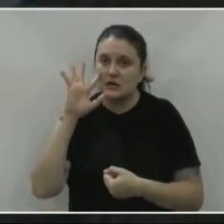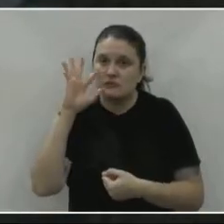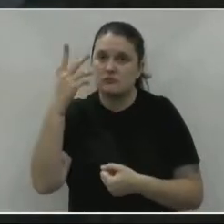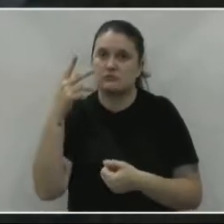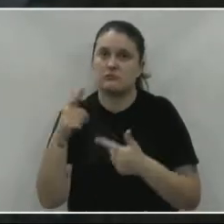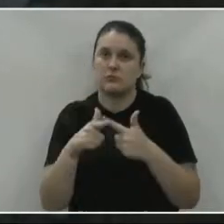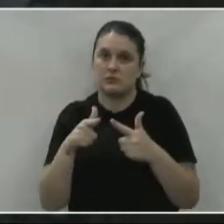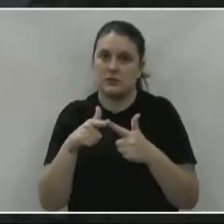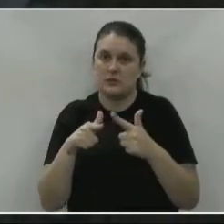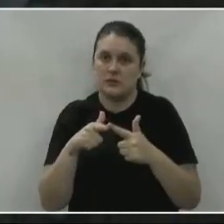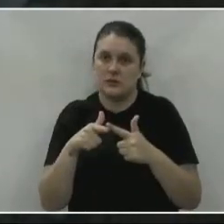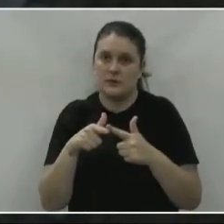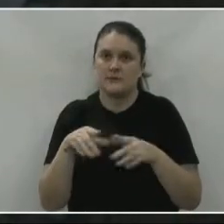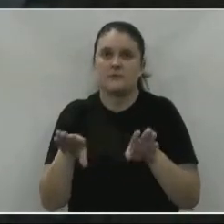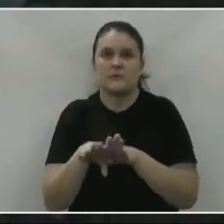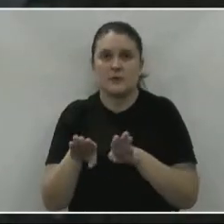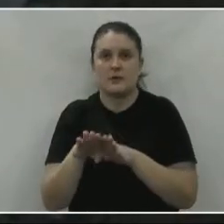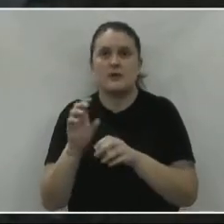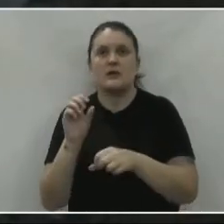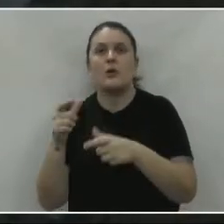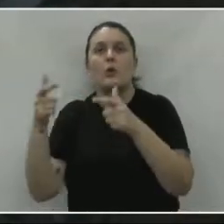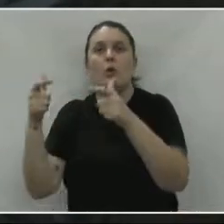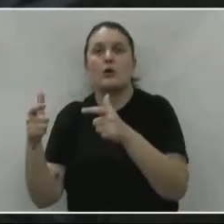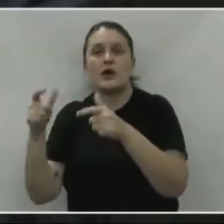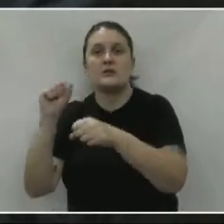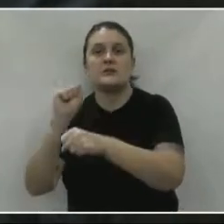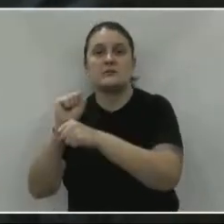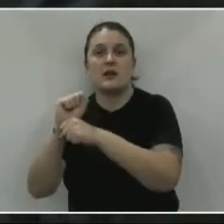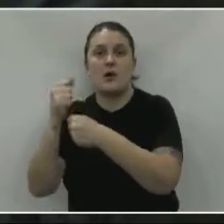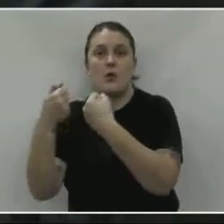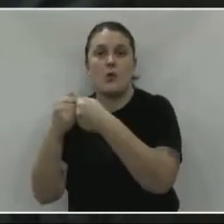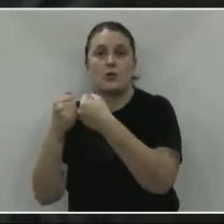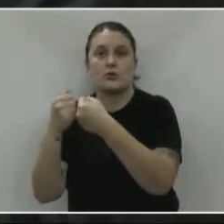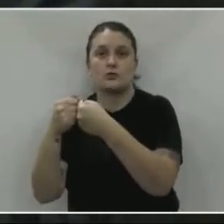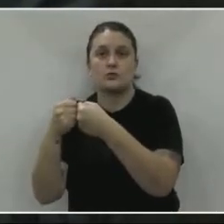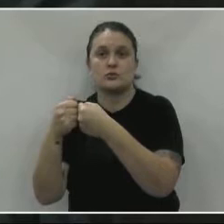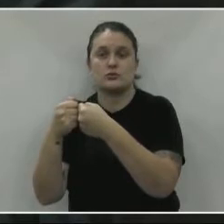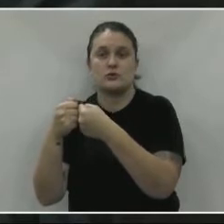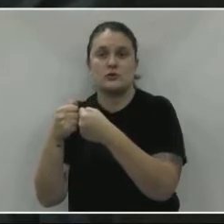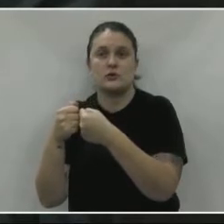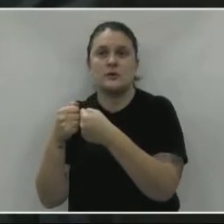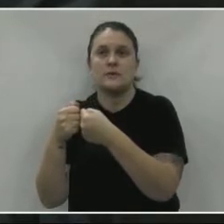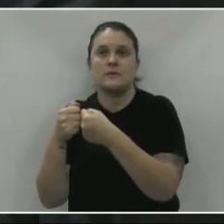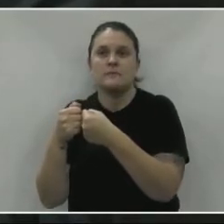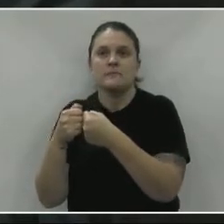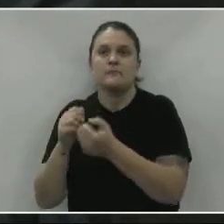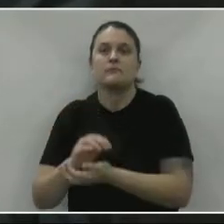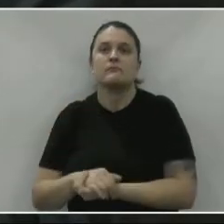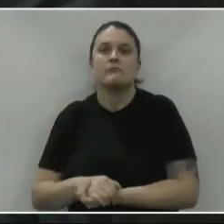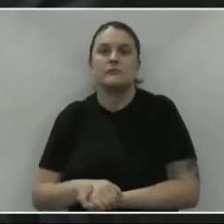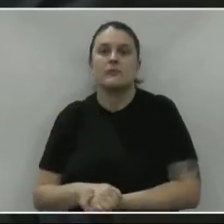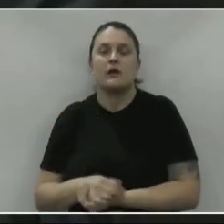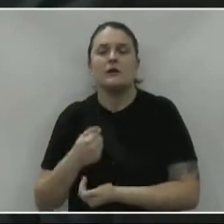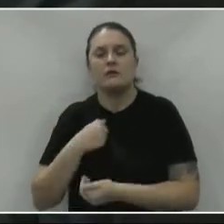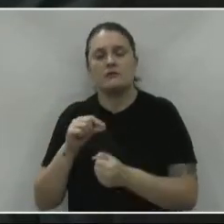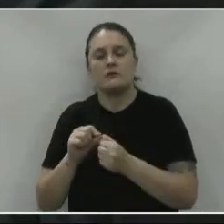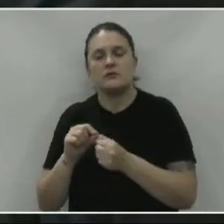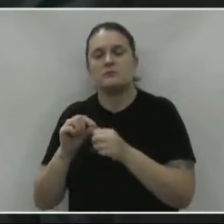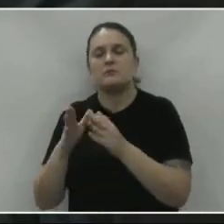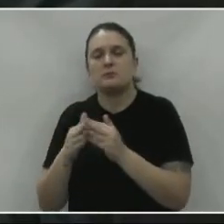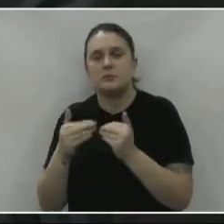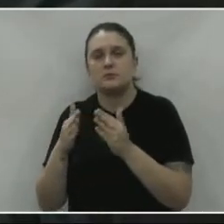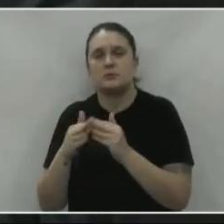atitudes a respeito dos pontos de ônibus. Agora está saindo os pontos de ônibus. Sim, fiz requerimentos aí,